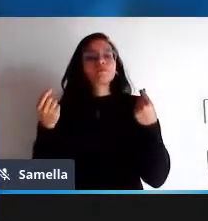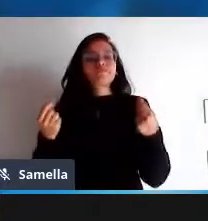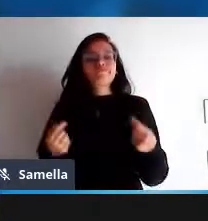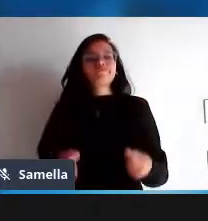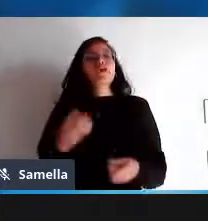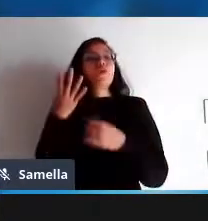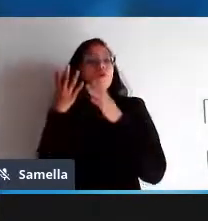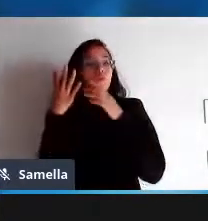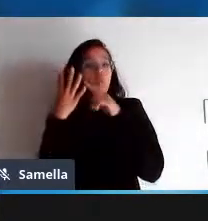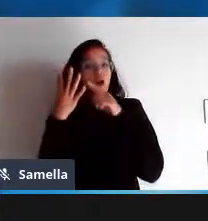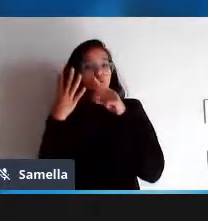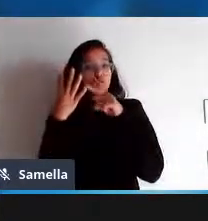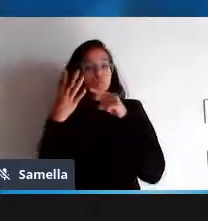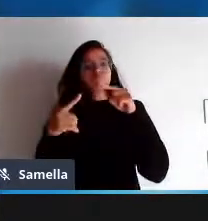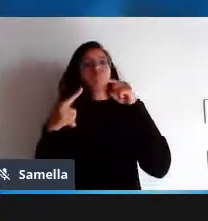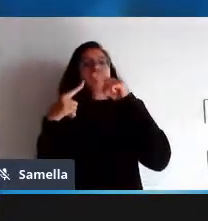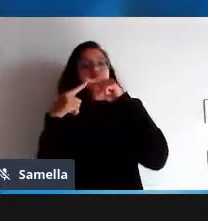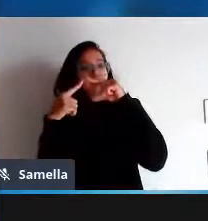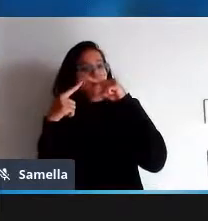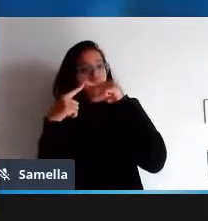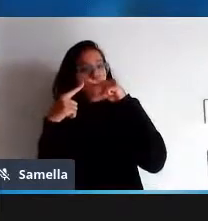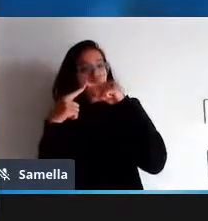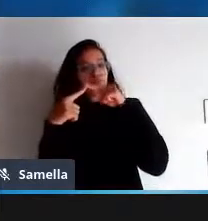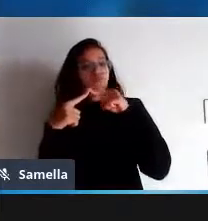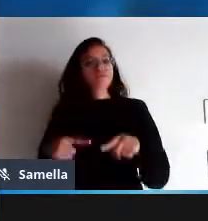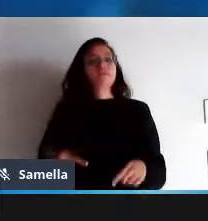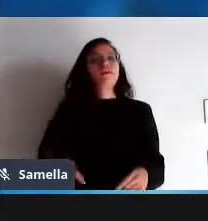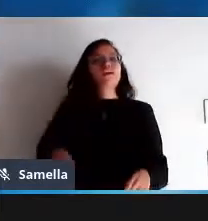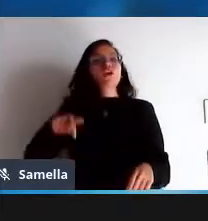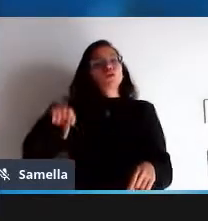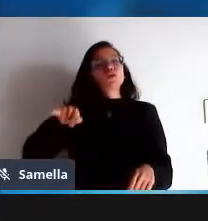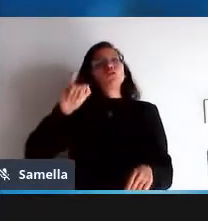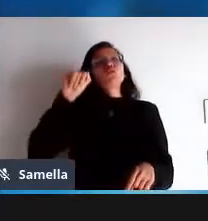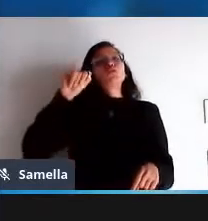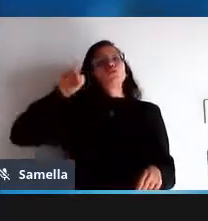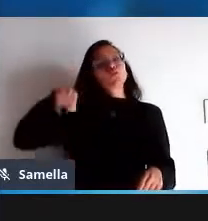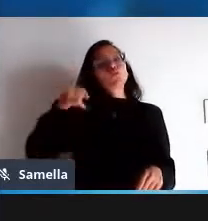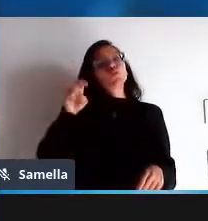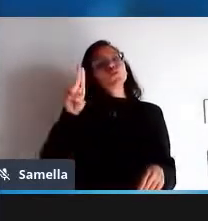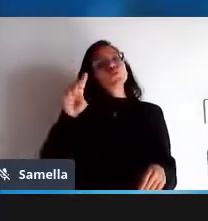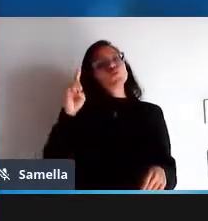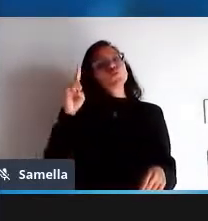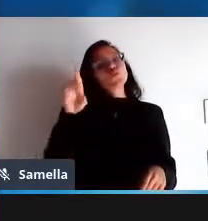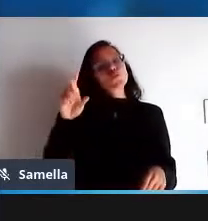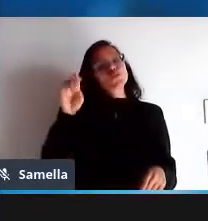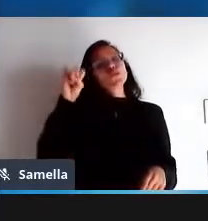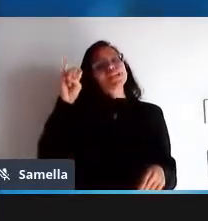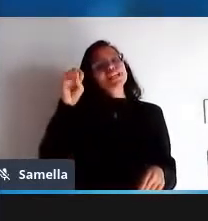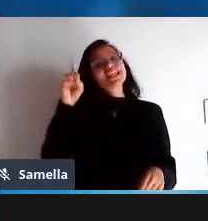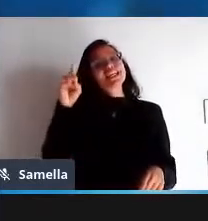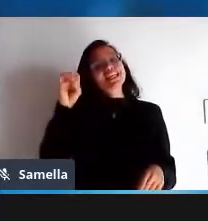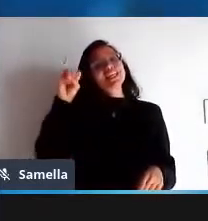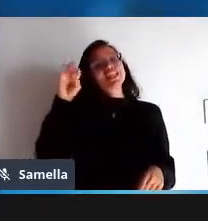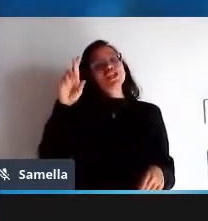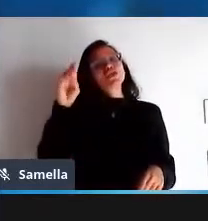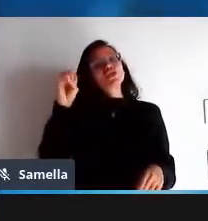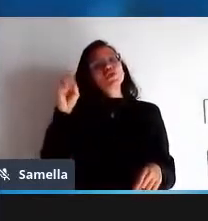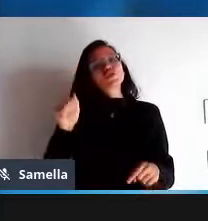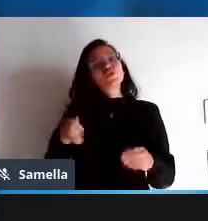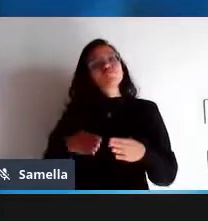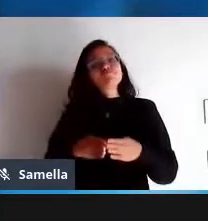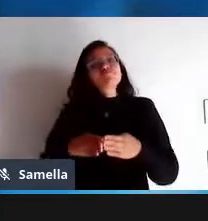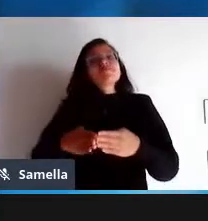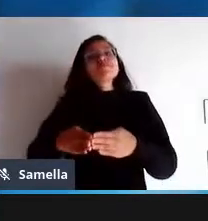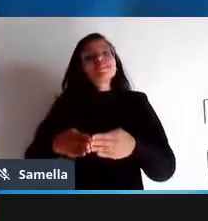desses aspectos o primeiro obviamente é o jurídico já que a gente está falando de um modelo de licenciamento e aqui eu não estou